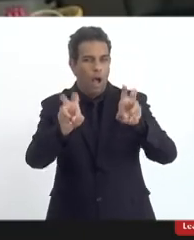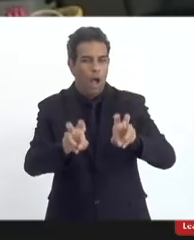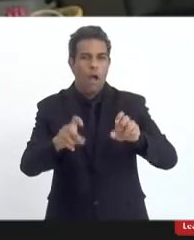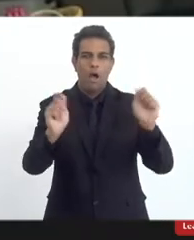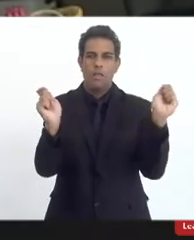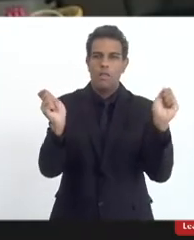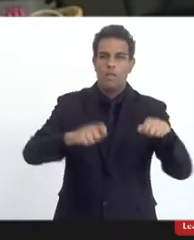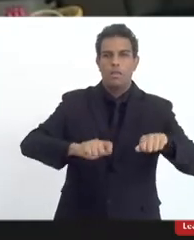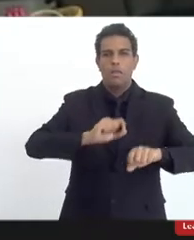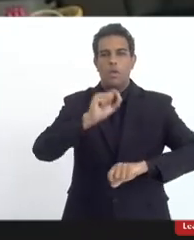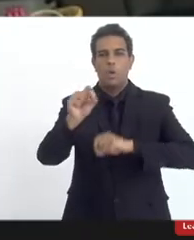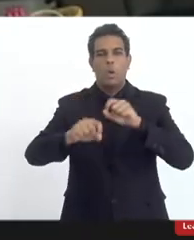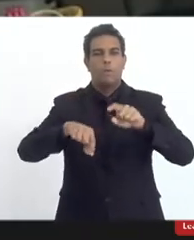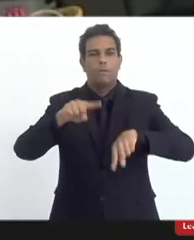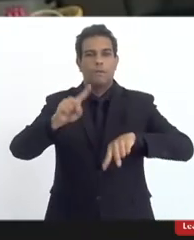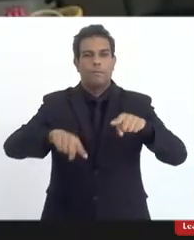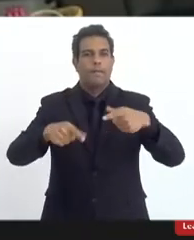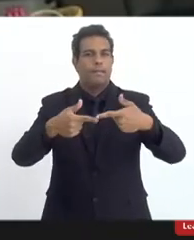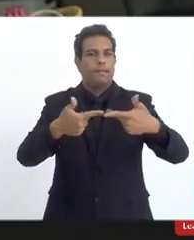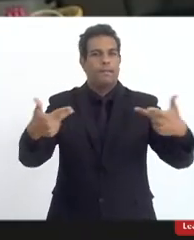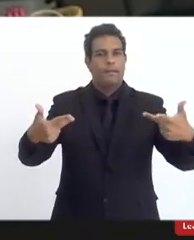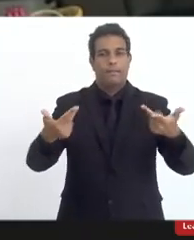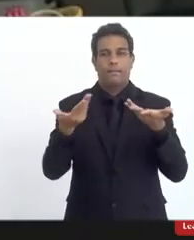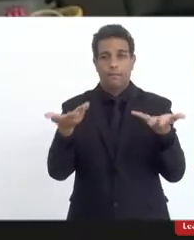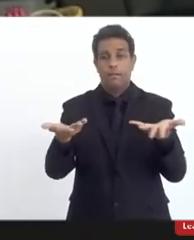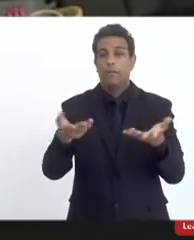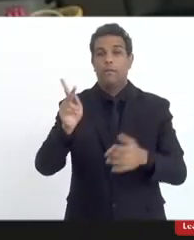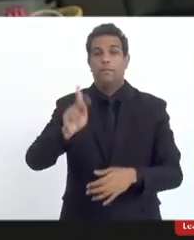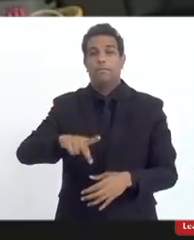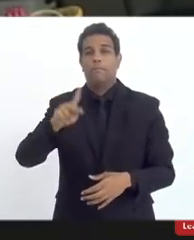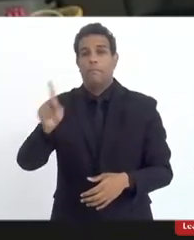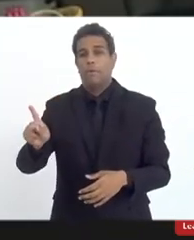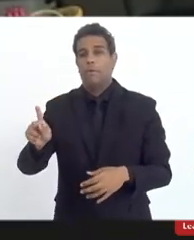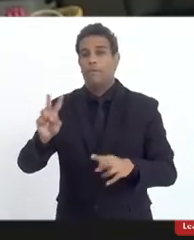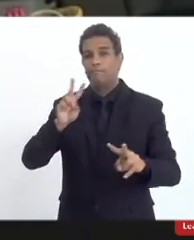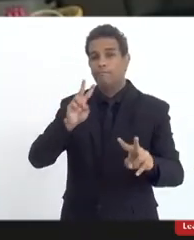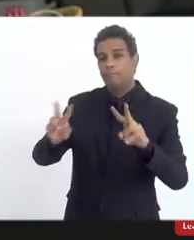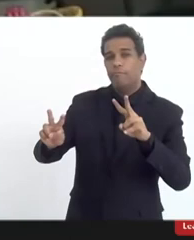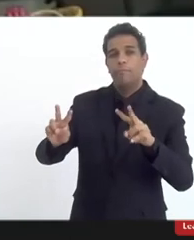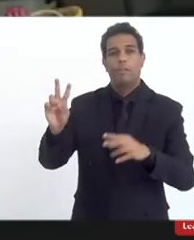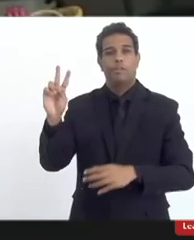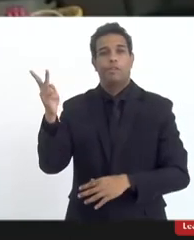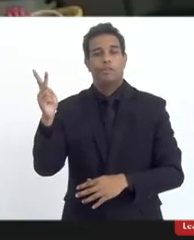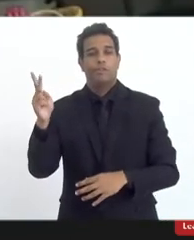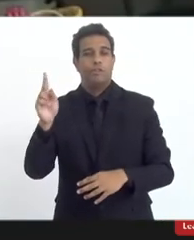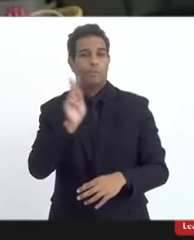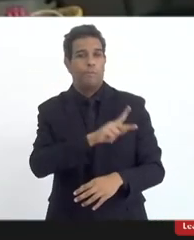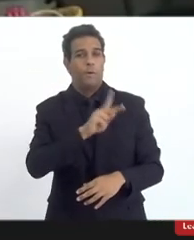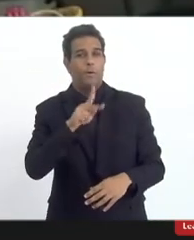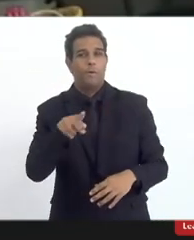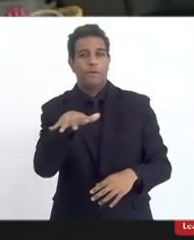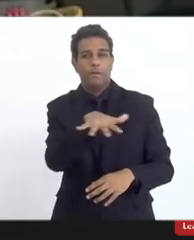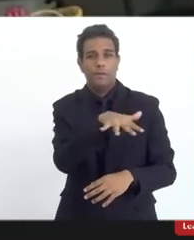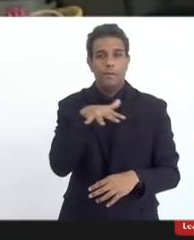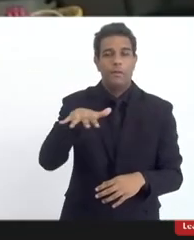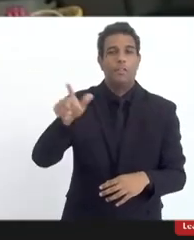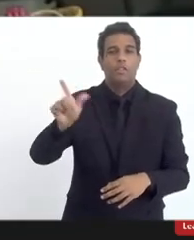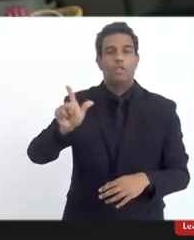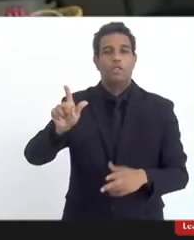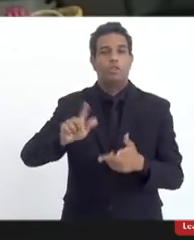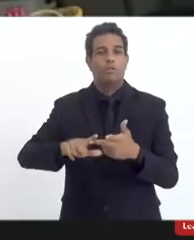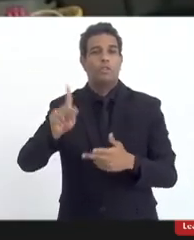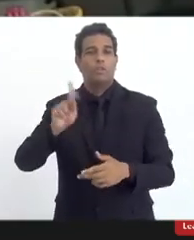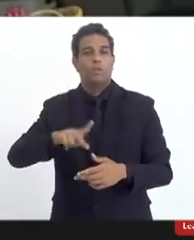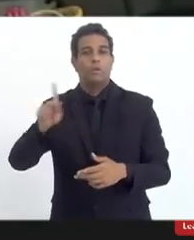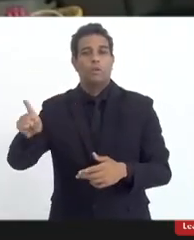currículo desse material é porque esses professores por serem professores de história por serem professores de geografia por serem